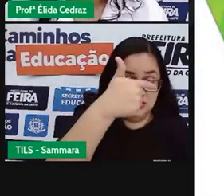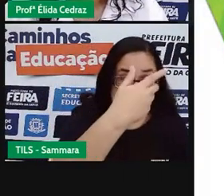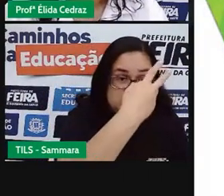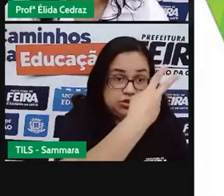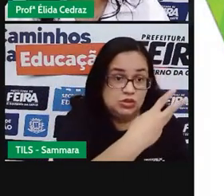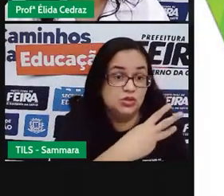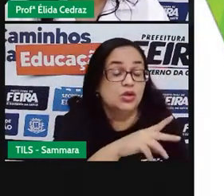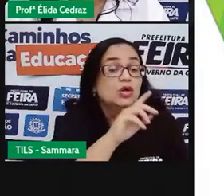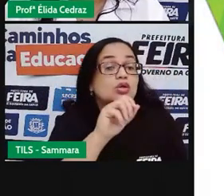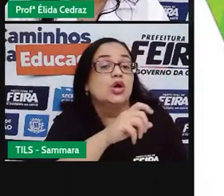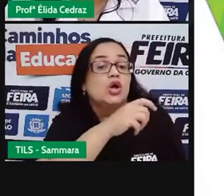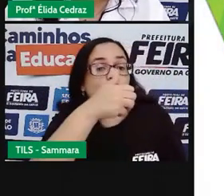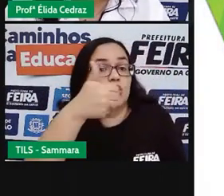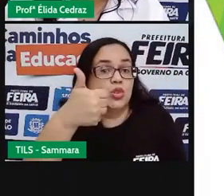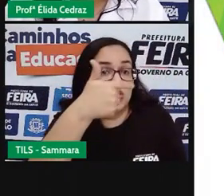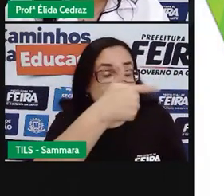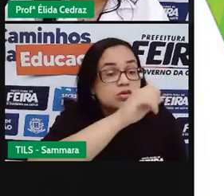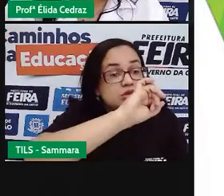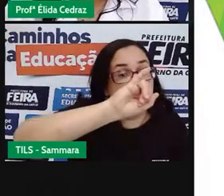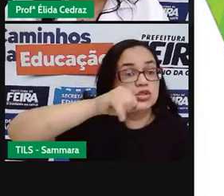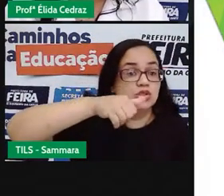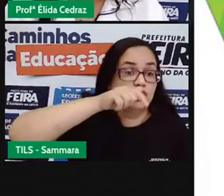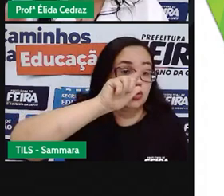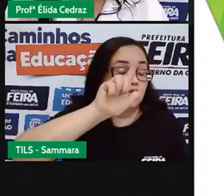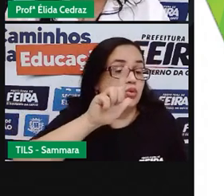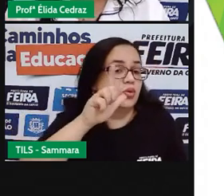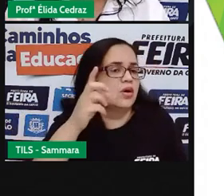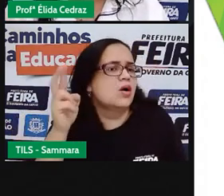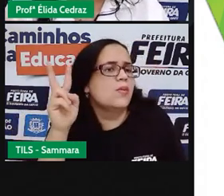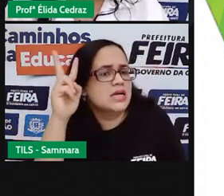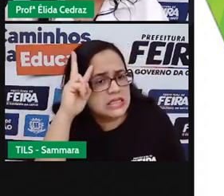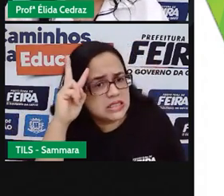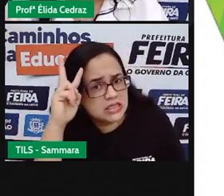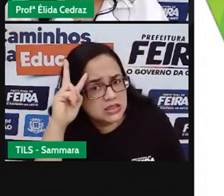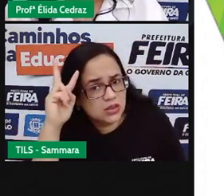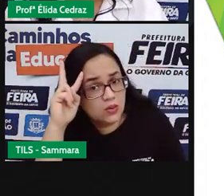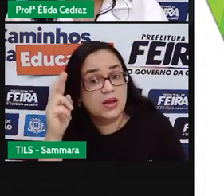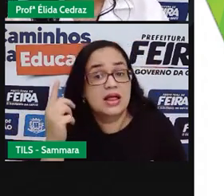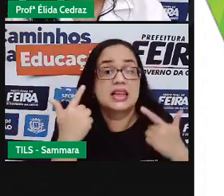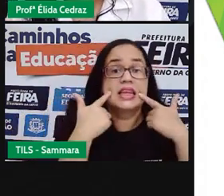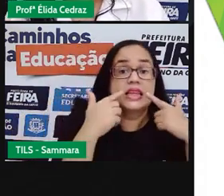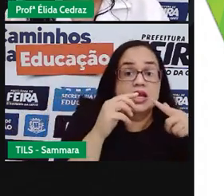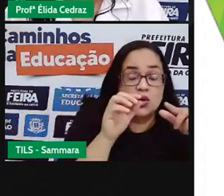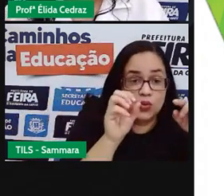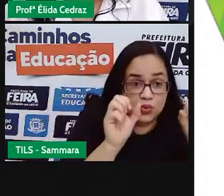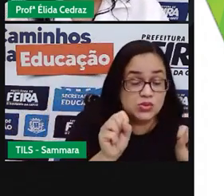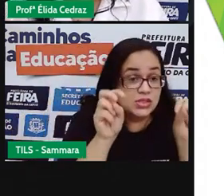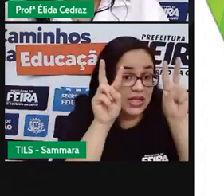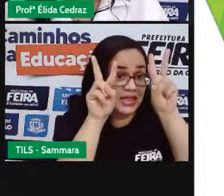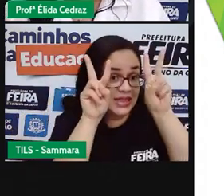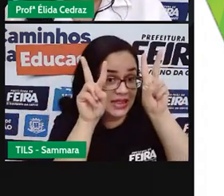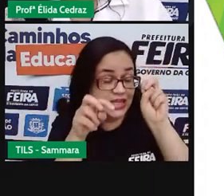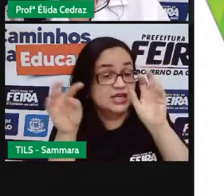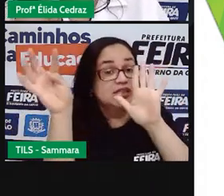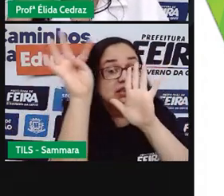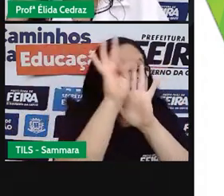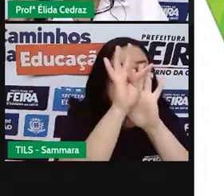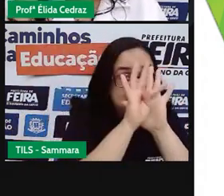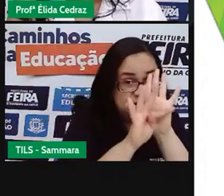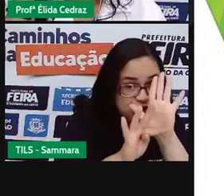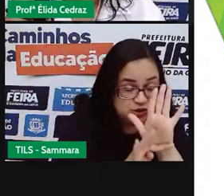12 dias, uma segunda vez, a nossa área de mensagens e o tema de sete